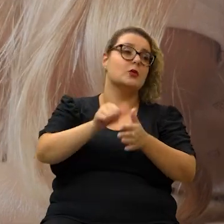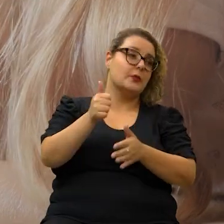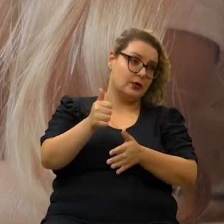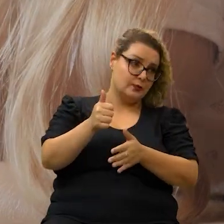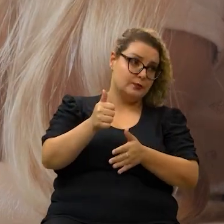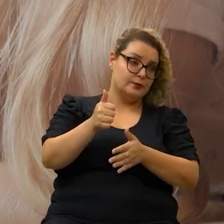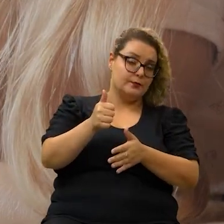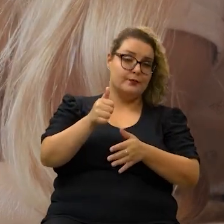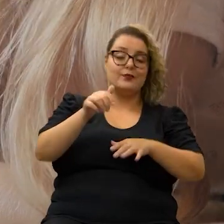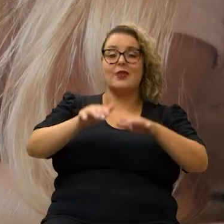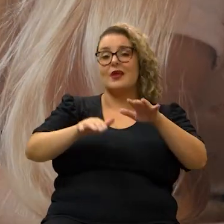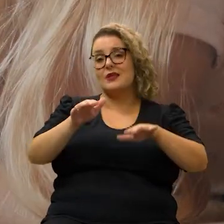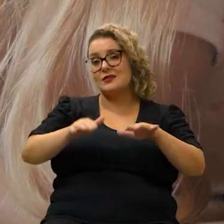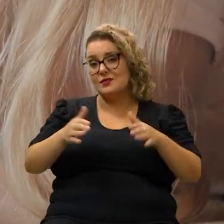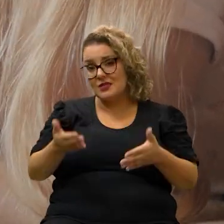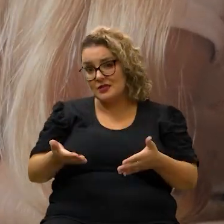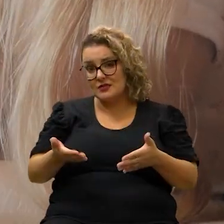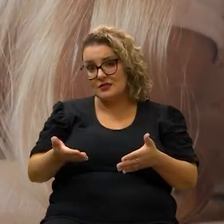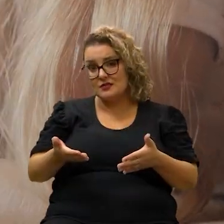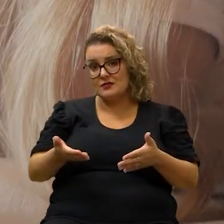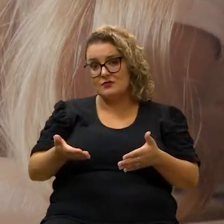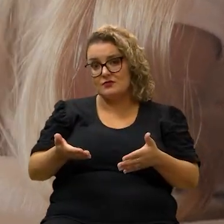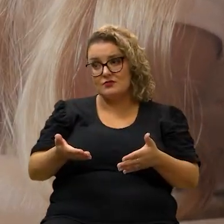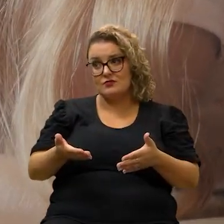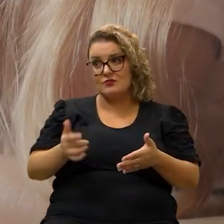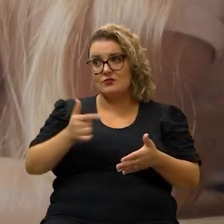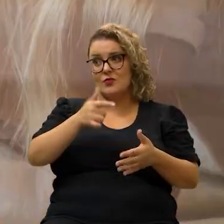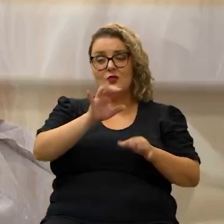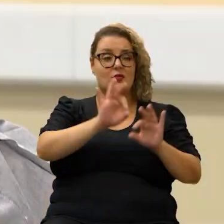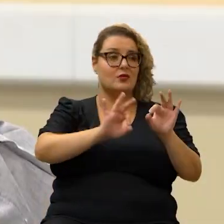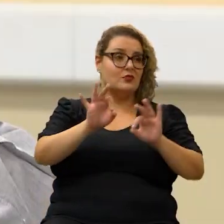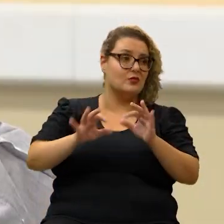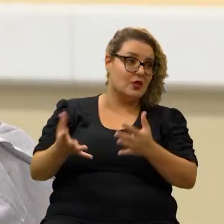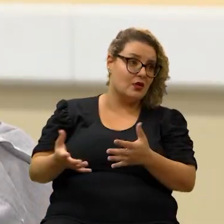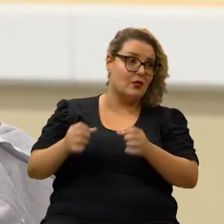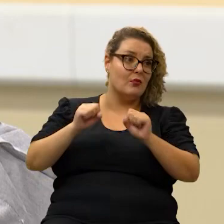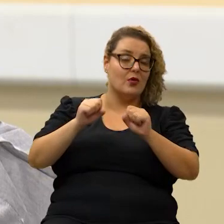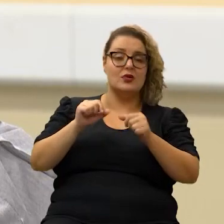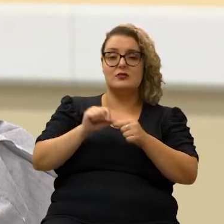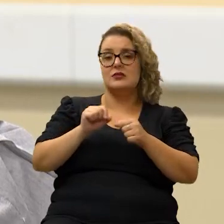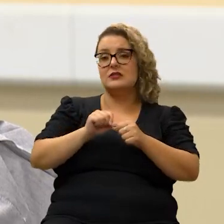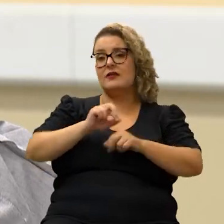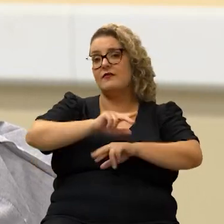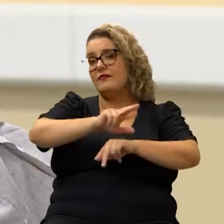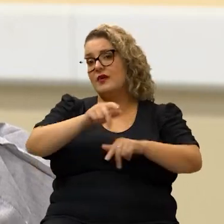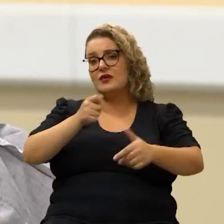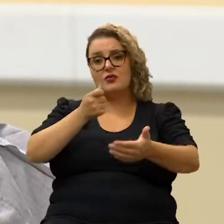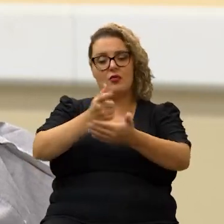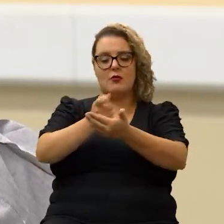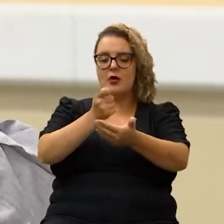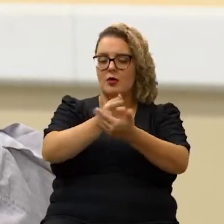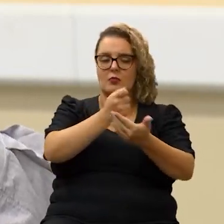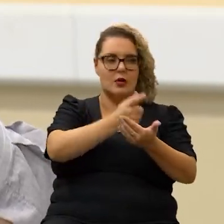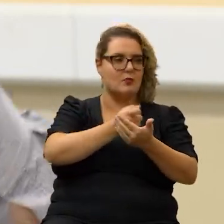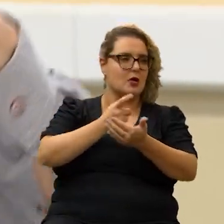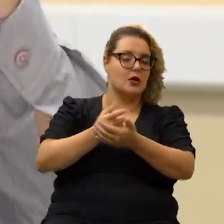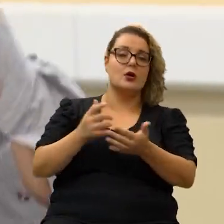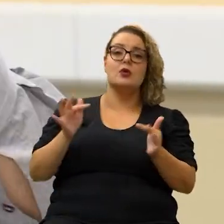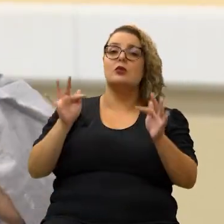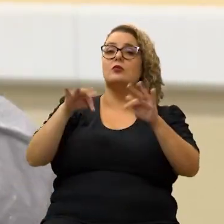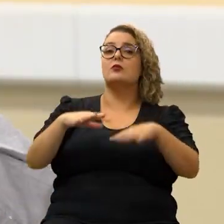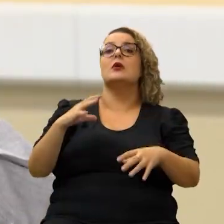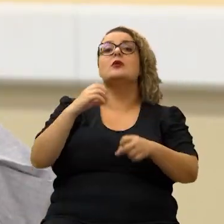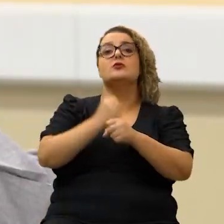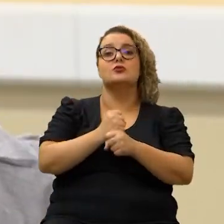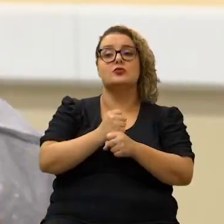primeiro muitas das vezes sem planejamento você pode fazer várias compras e no final a